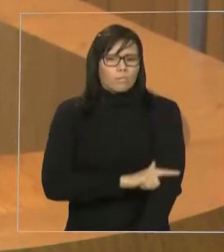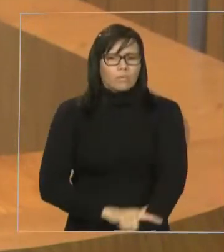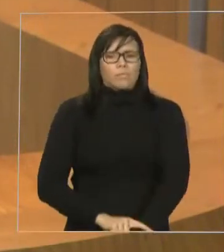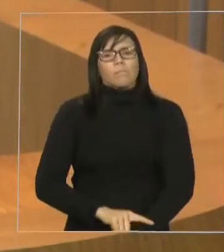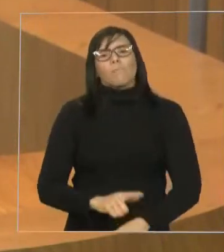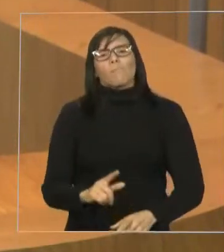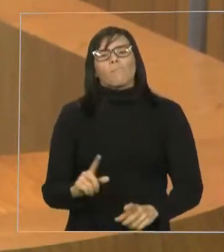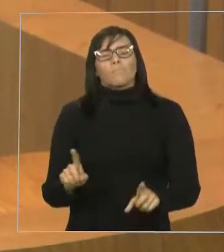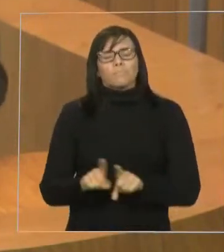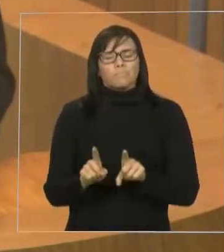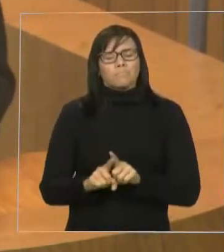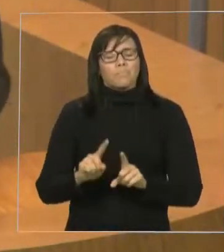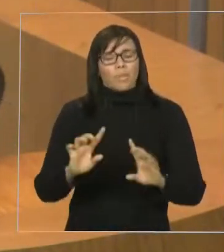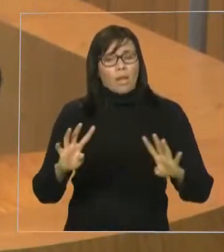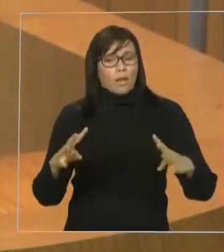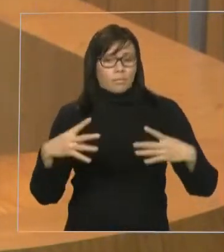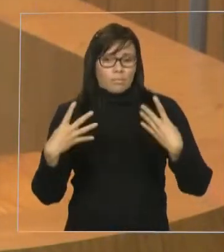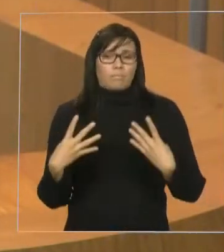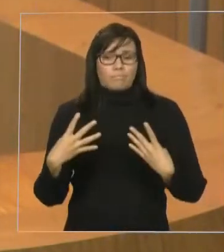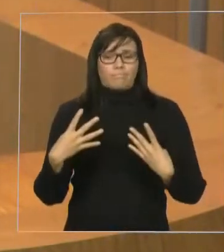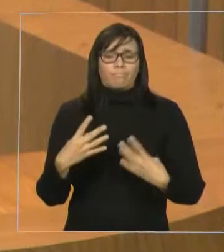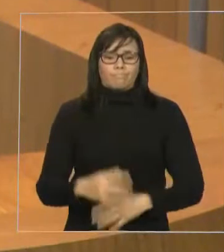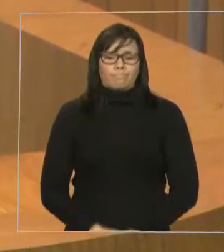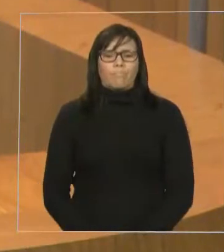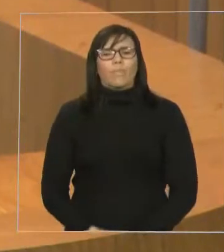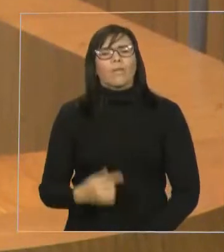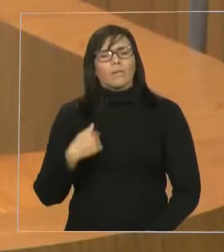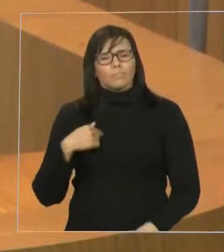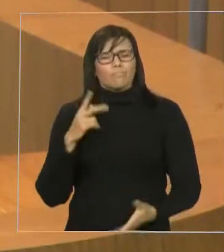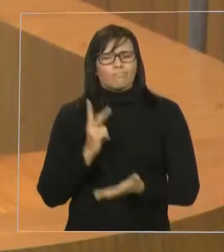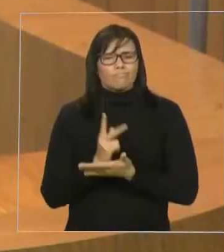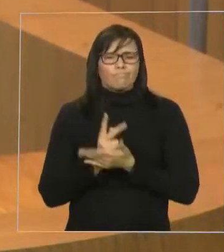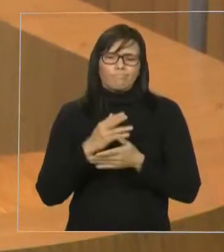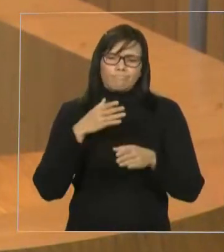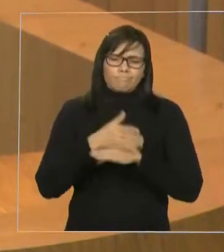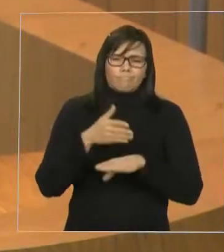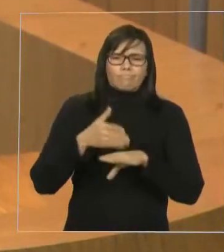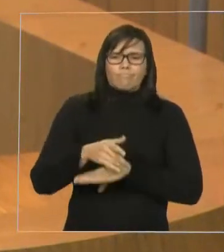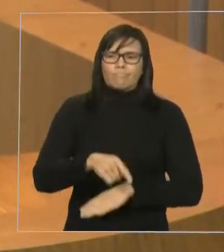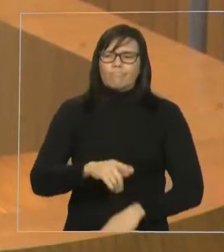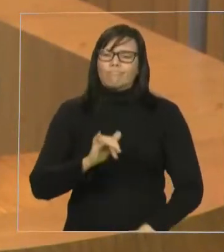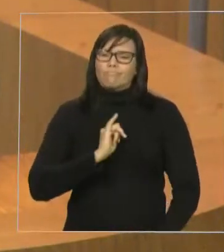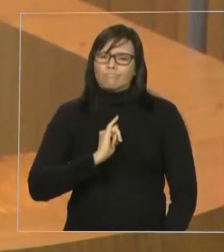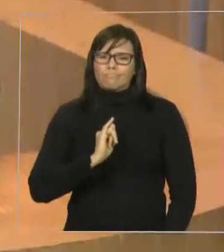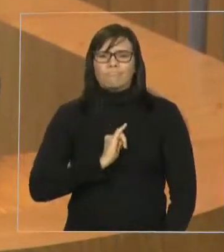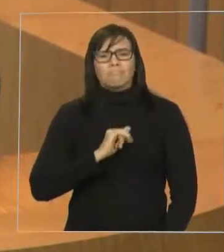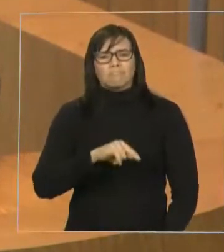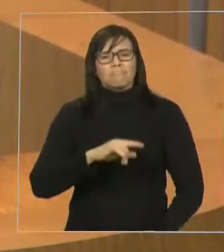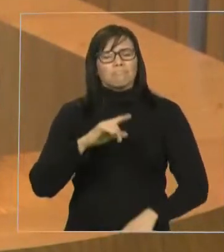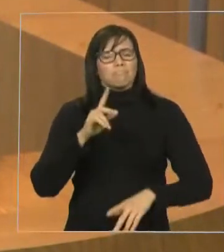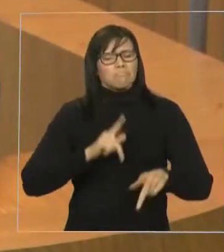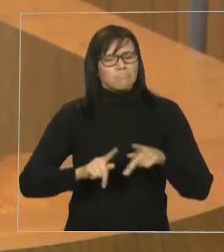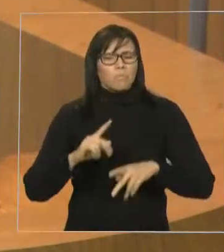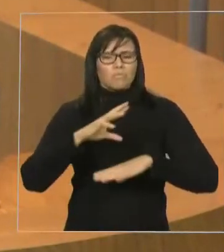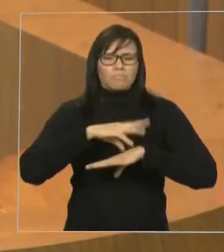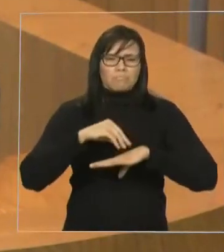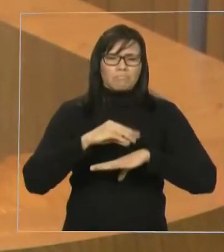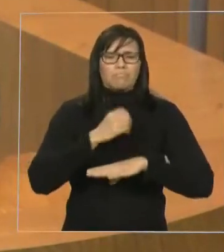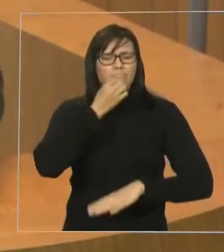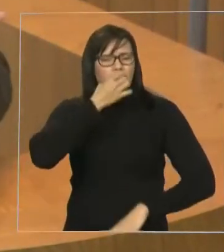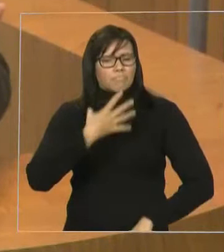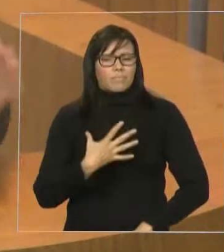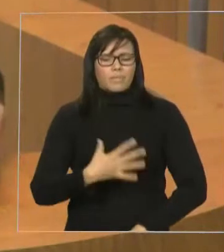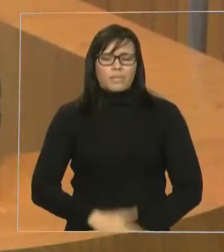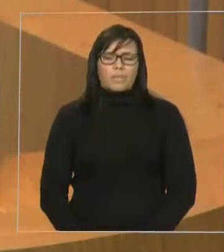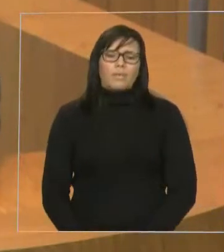e todas as vezes que fomos na cidade de Imperatriz, fomos muito bem recebidos. E na última segunda-feira, realizamos uma audiência pública